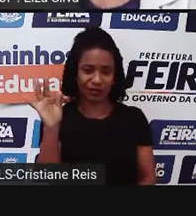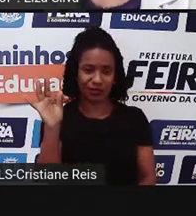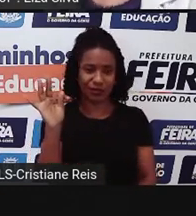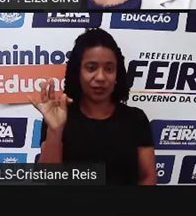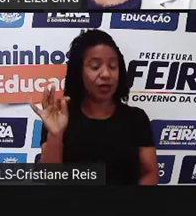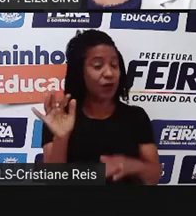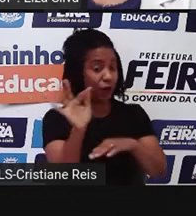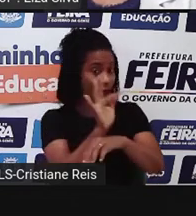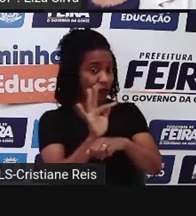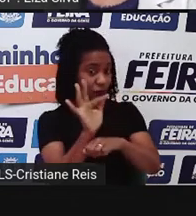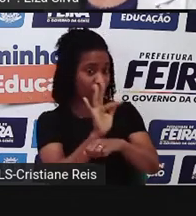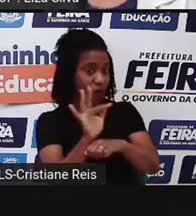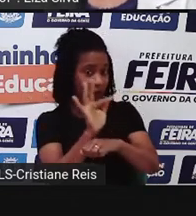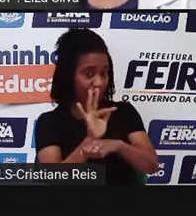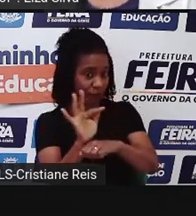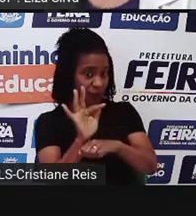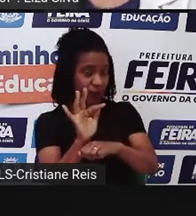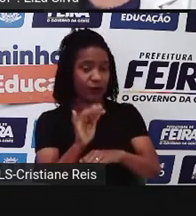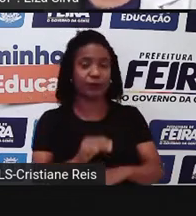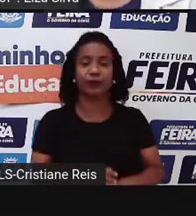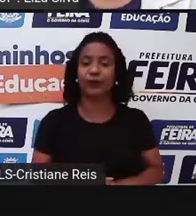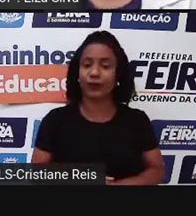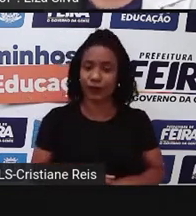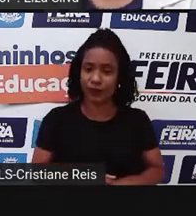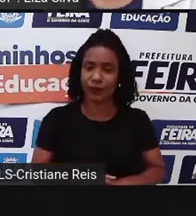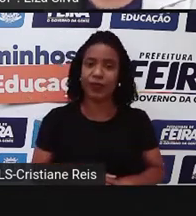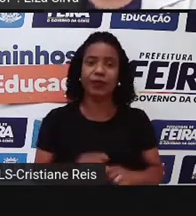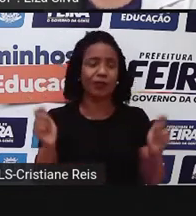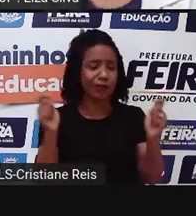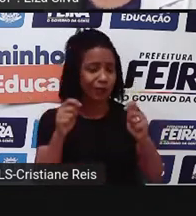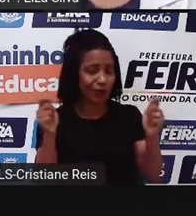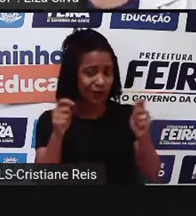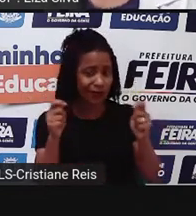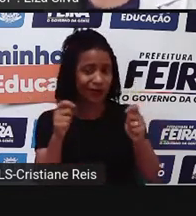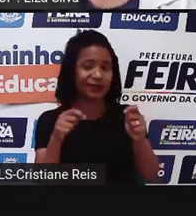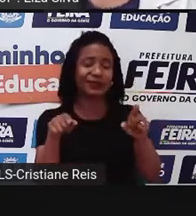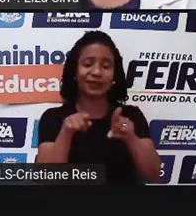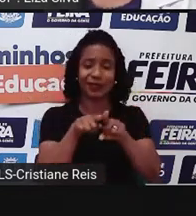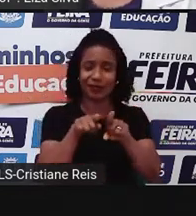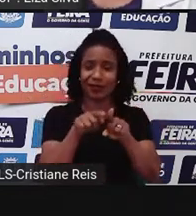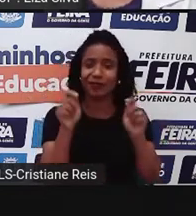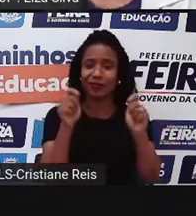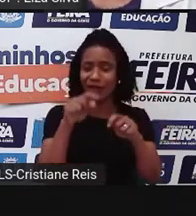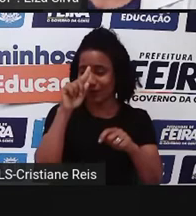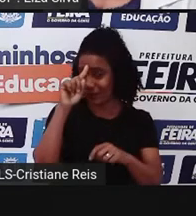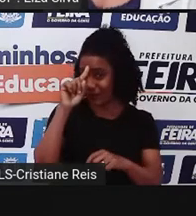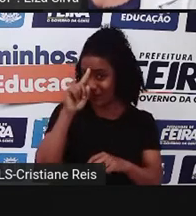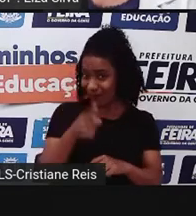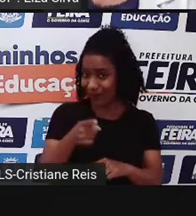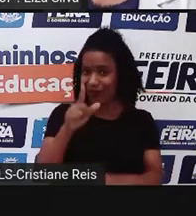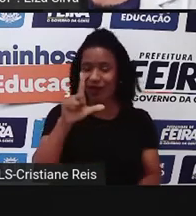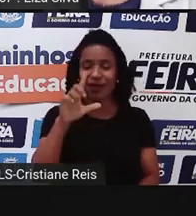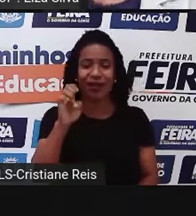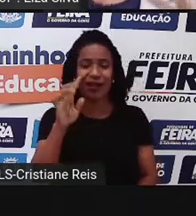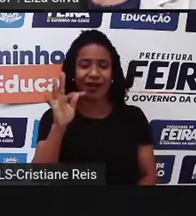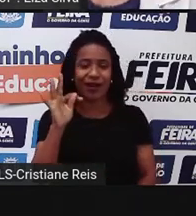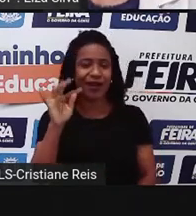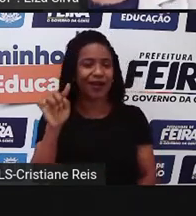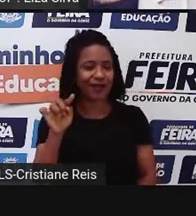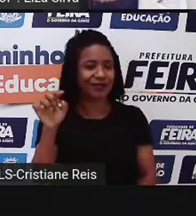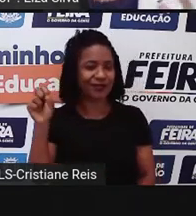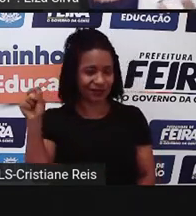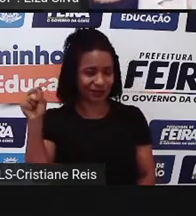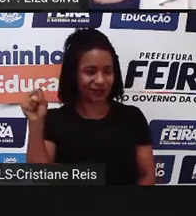e use let's. Podemos fazer também o imperativo com essa expressão let's, que seria uma